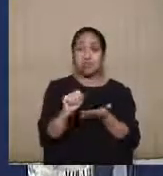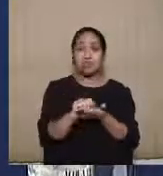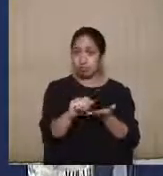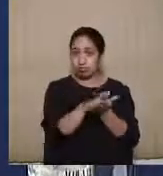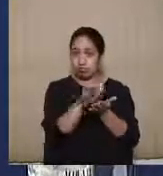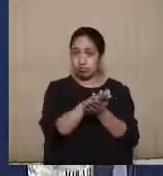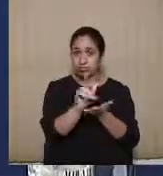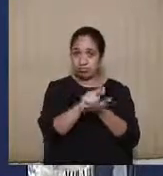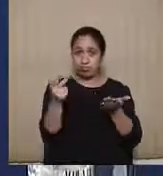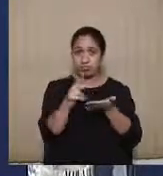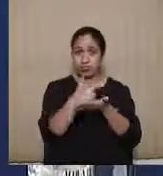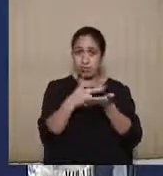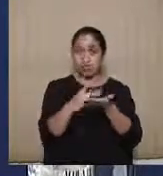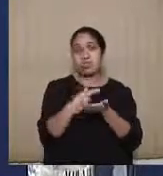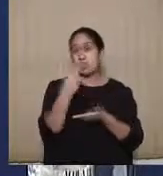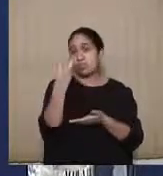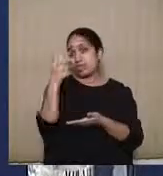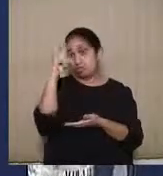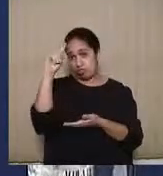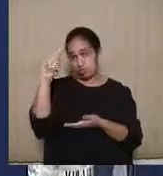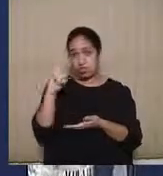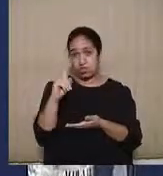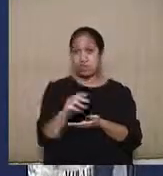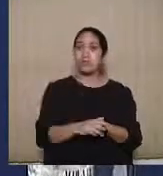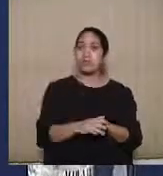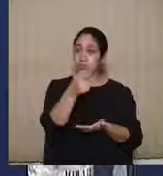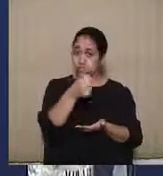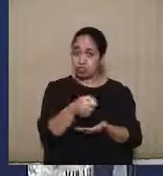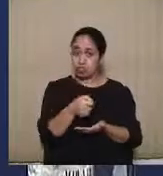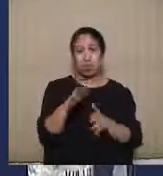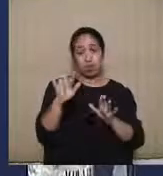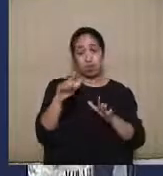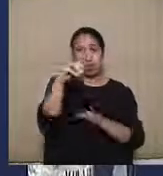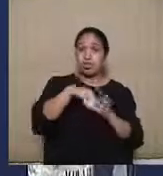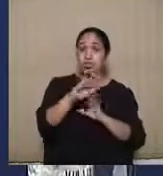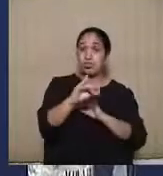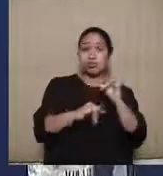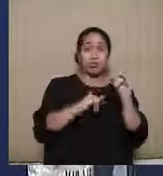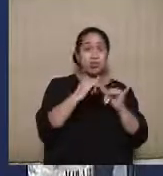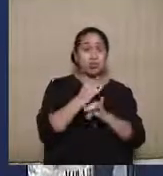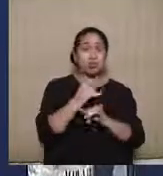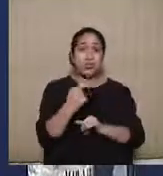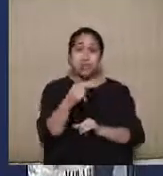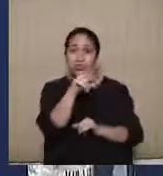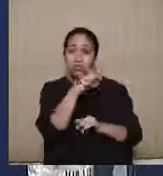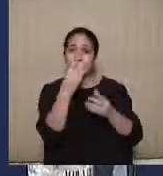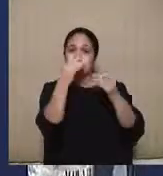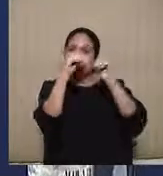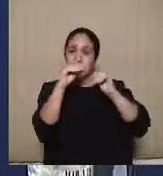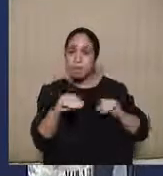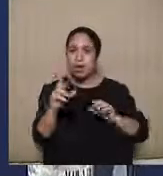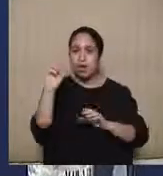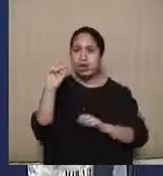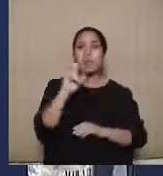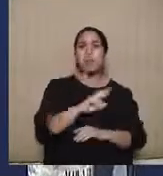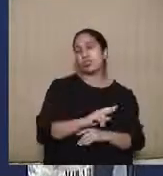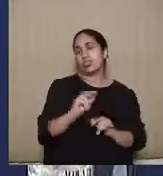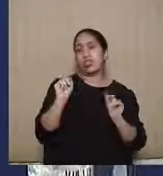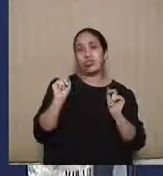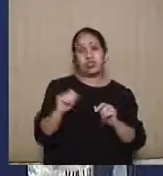então nós vamos ter o prazo de três dias. Para o ilícito que aconteça na internet, a possibilidade de você postular o direito de resposta também existe,